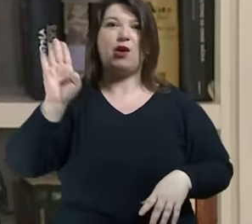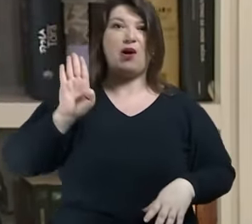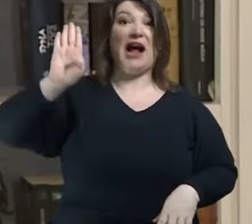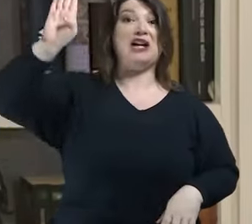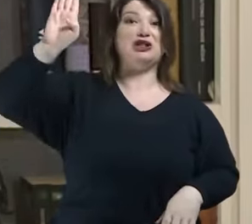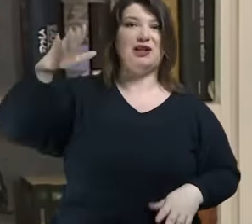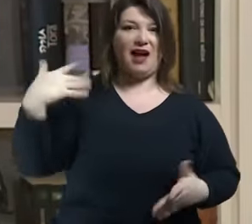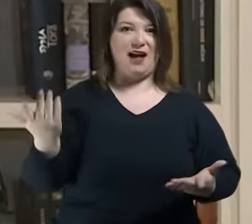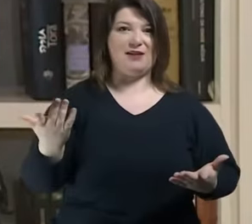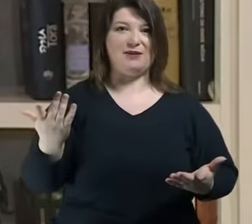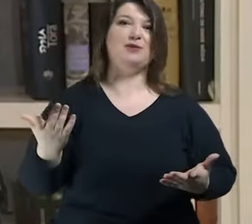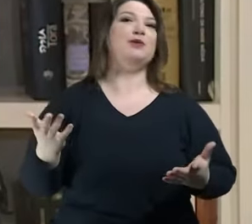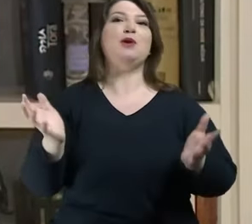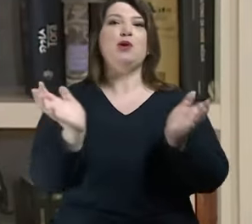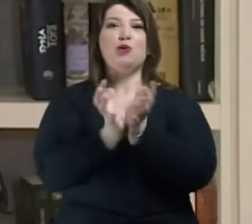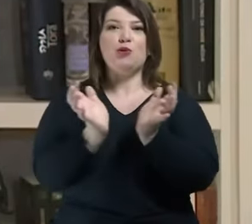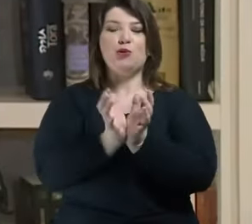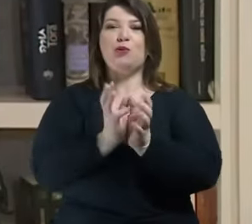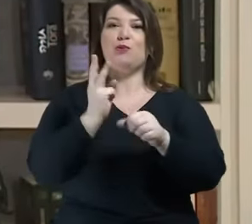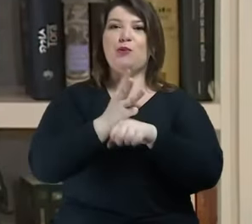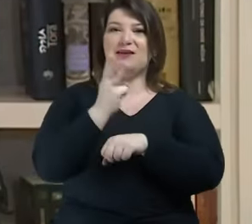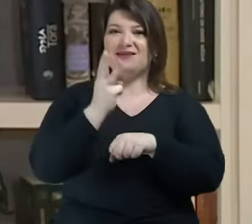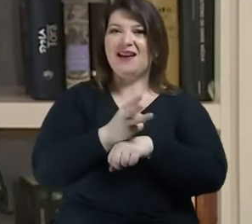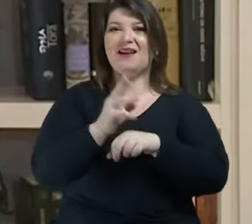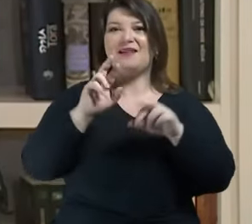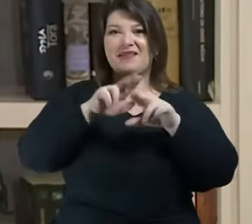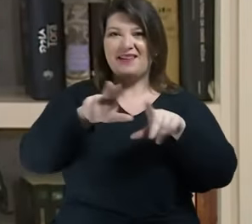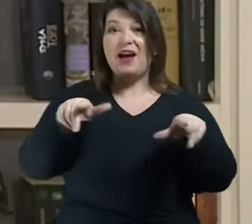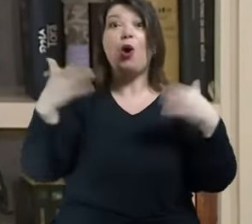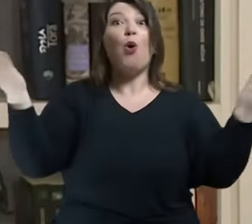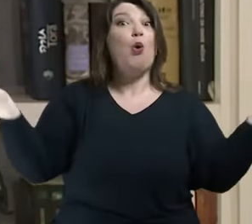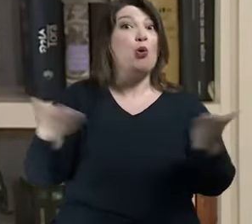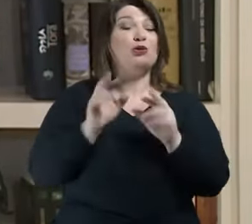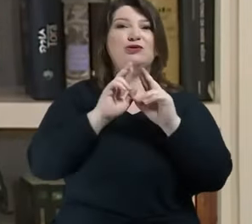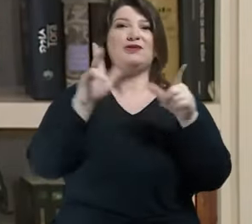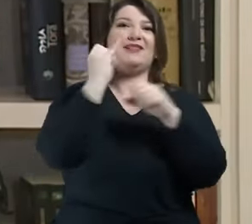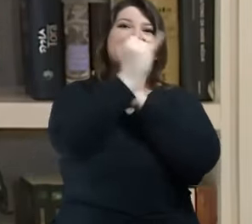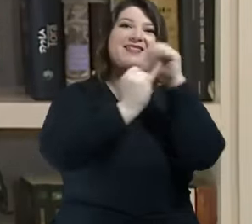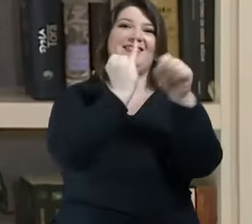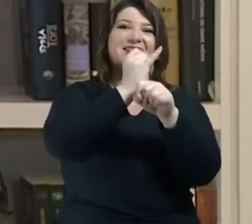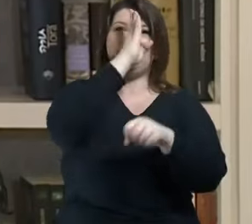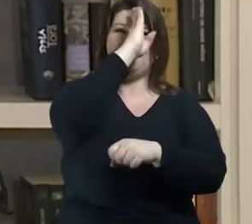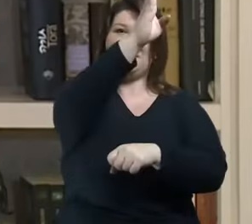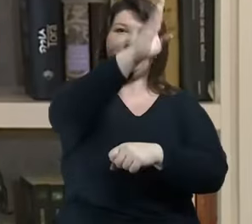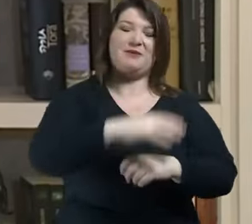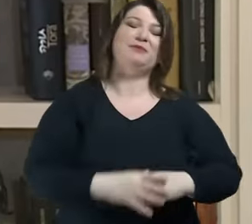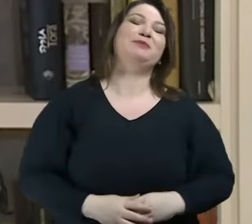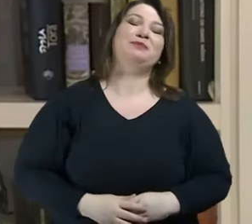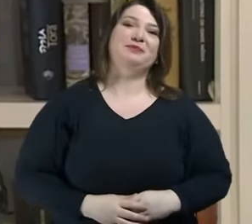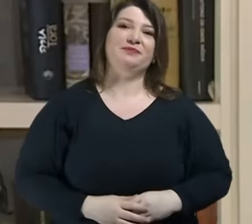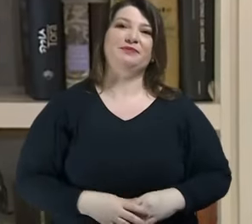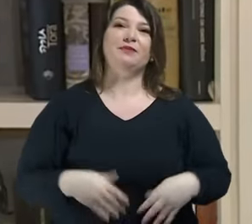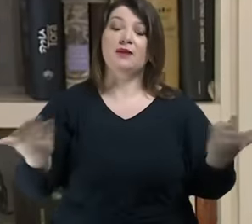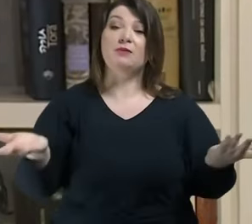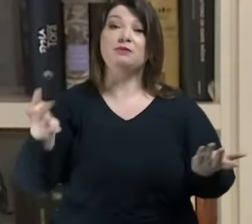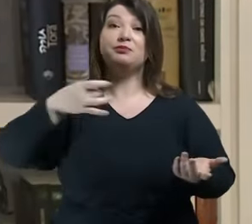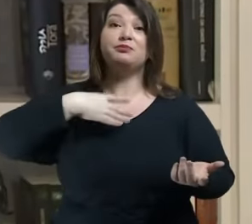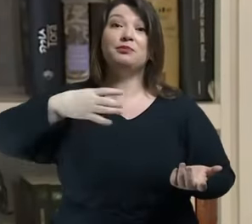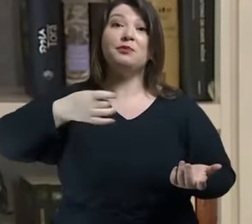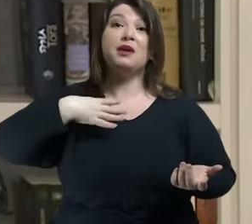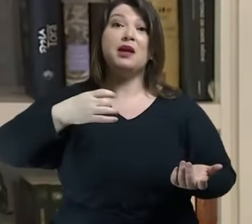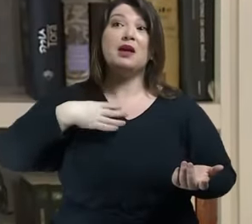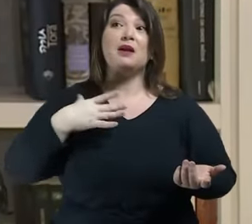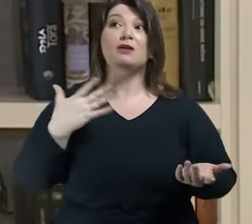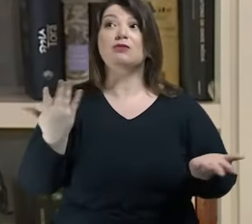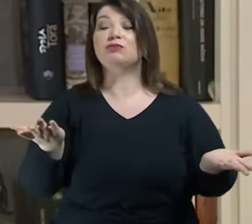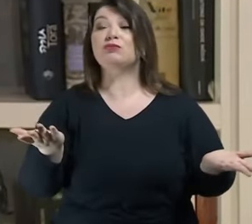da produção de fake news e tudo mais que nós vemos seria o nosso medo seria o nosso grande